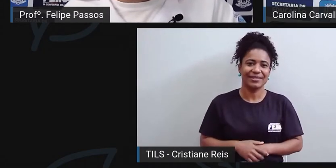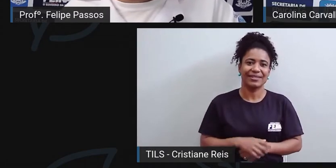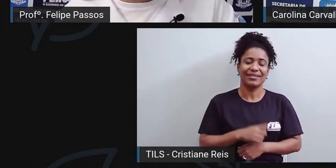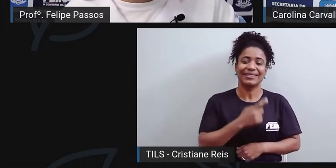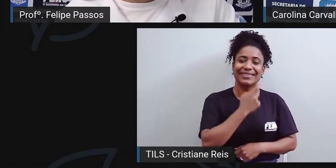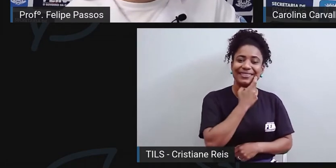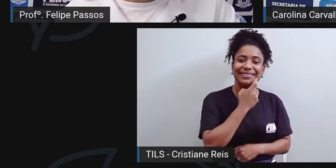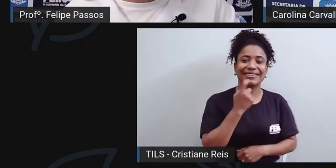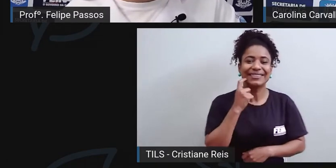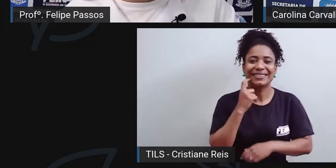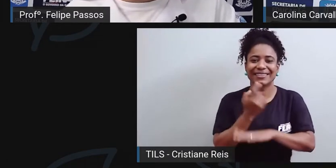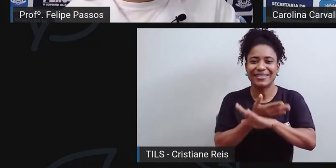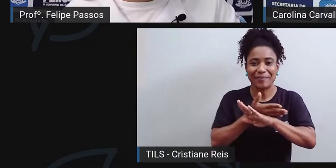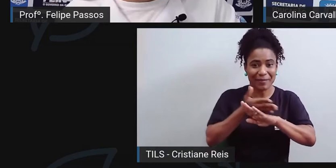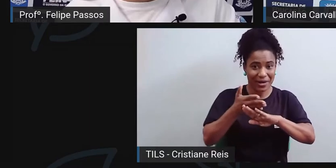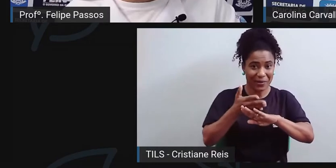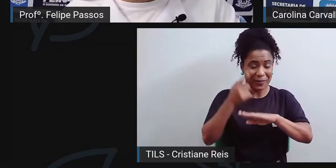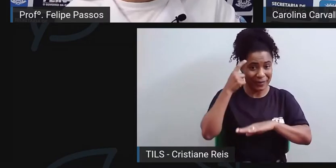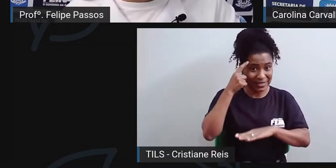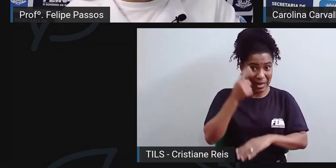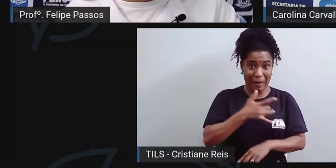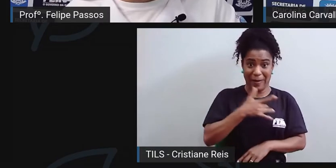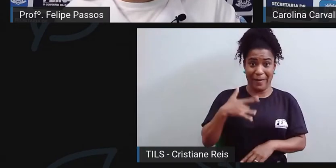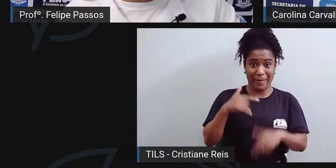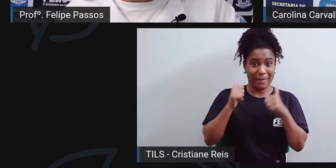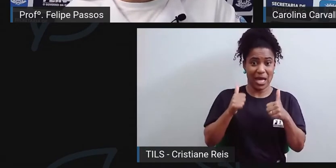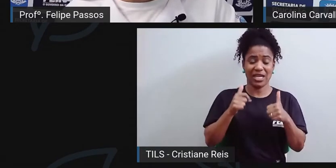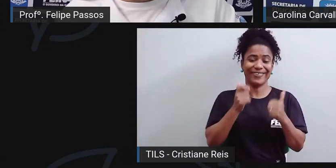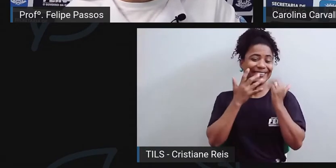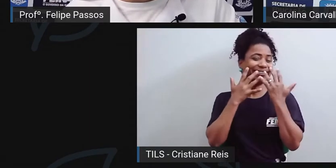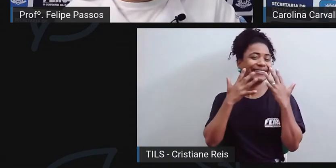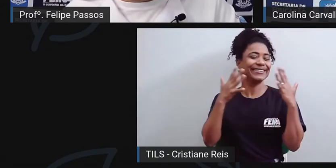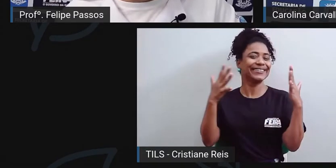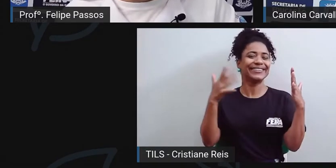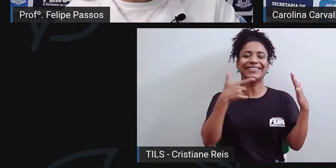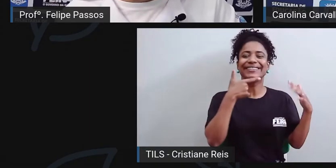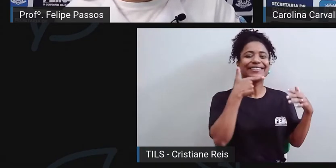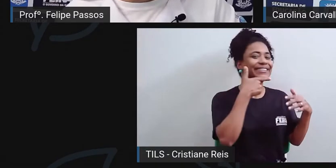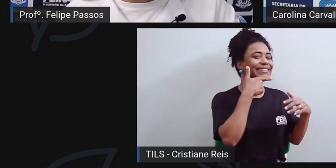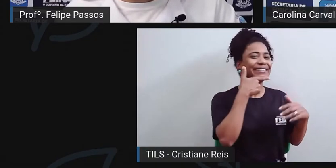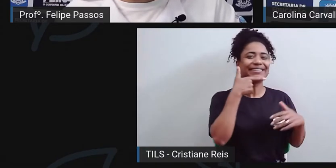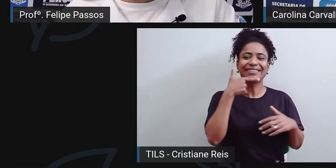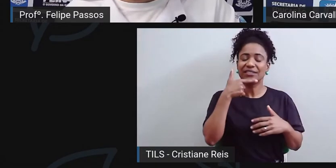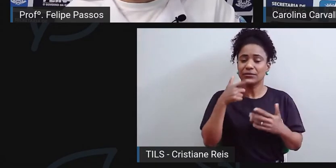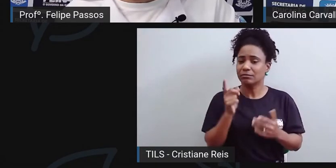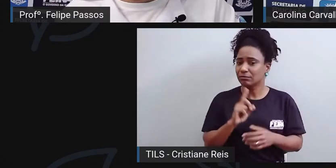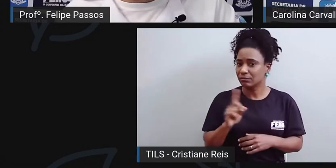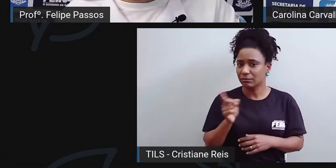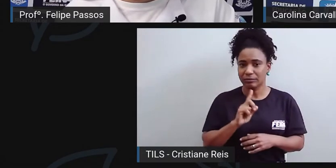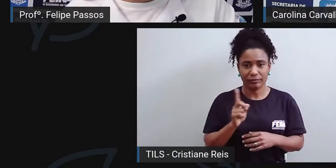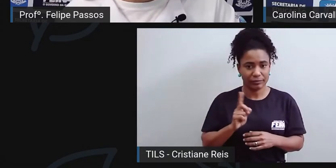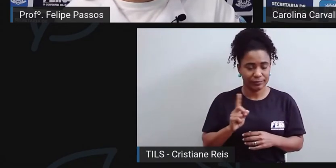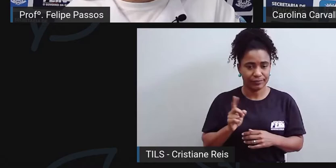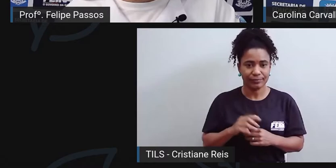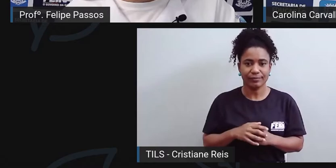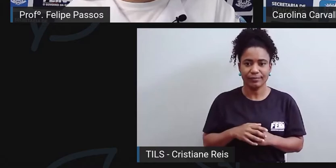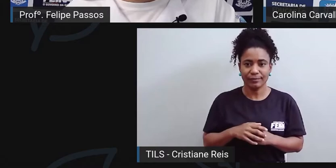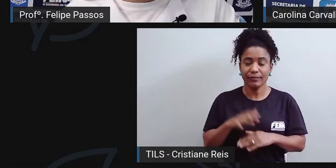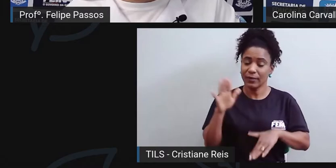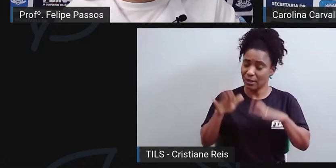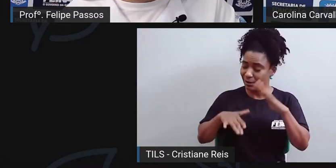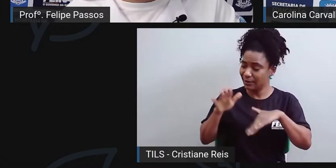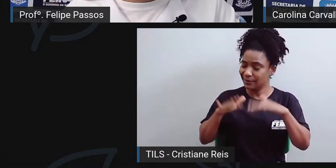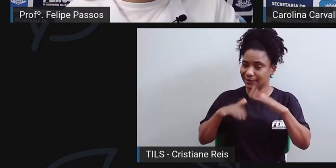saudável, né? De maneira nenhuma. Então, às vezes, você tem um dente